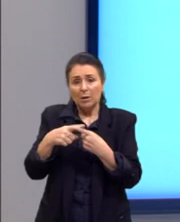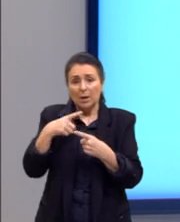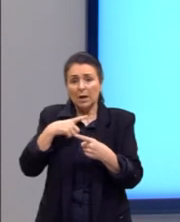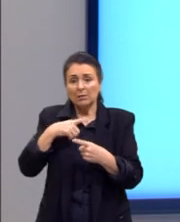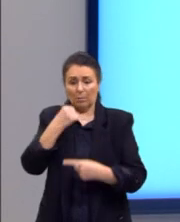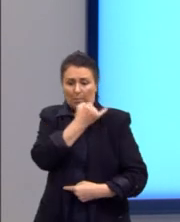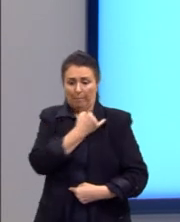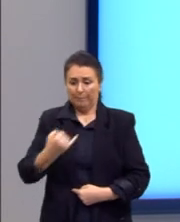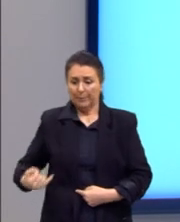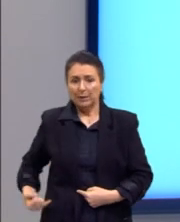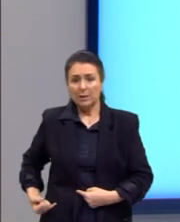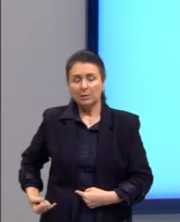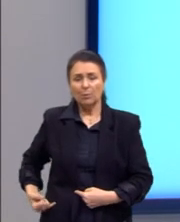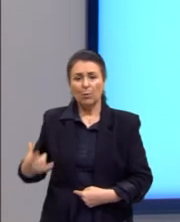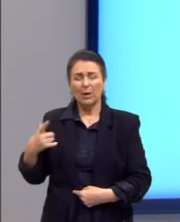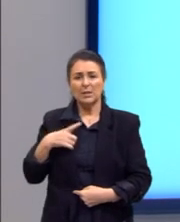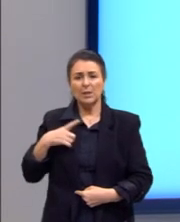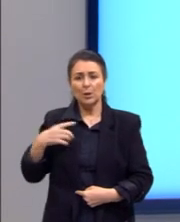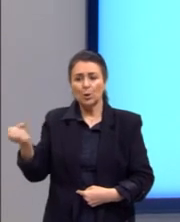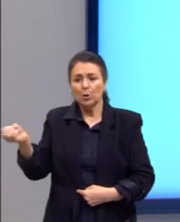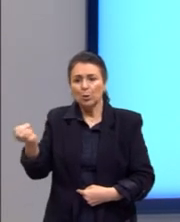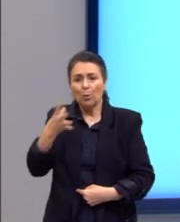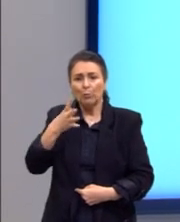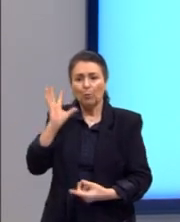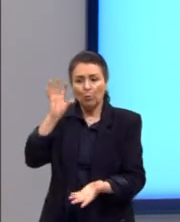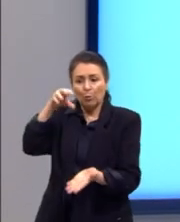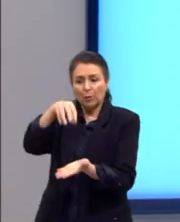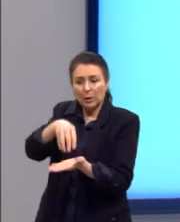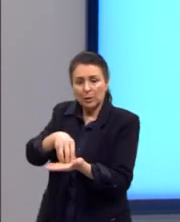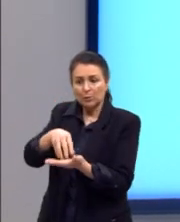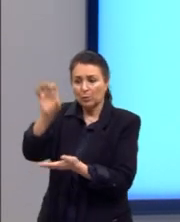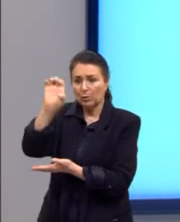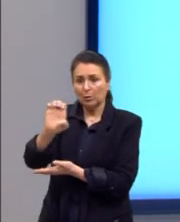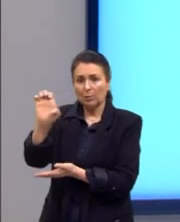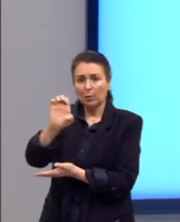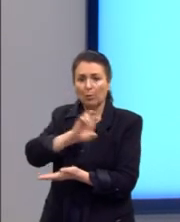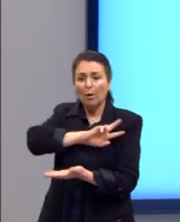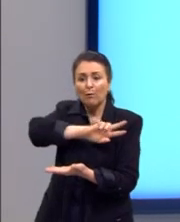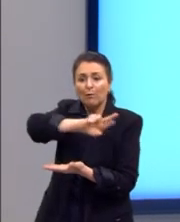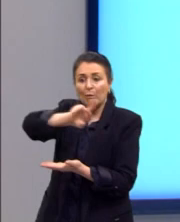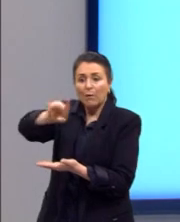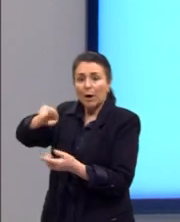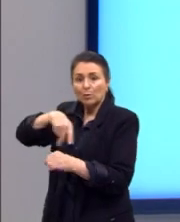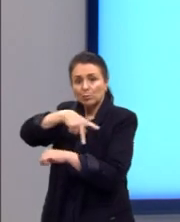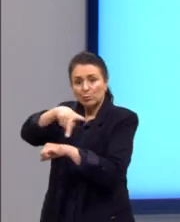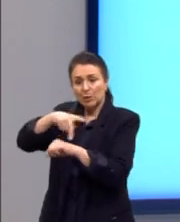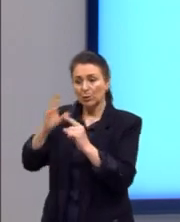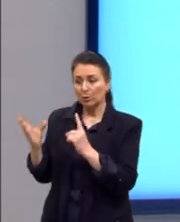imperialismo, esse neocolonialismo europeu, foram vários países que praticaram, que dominaram ali toda a África.